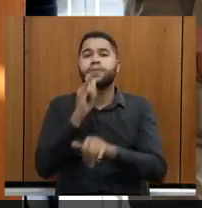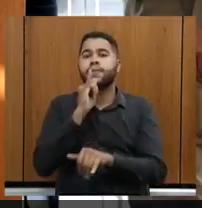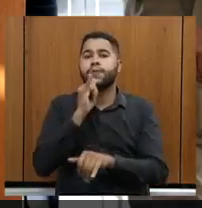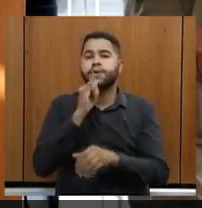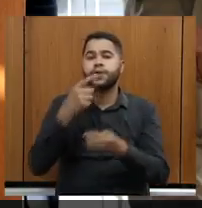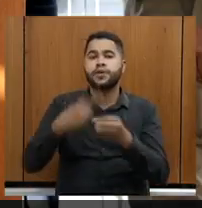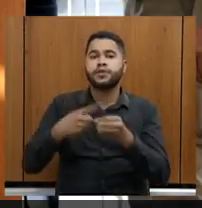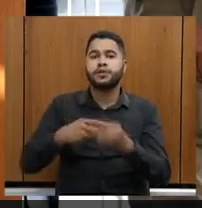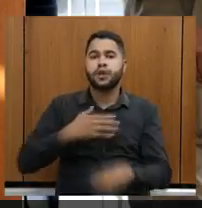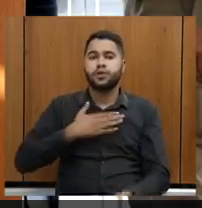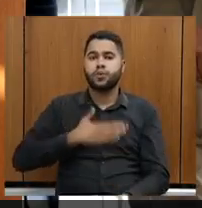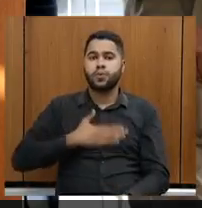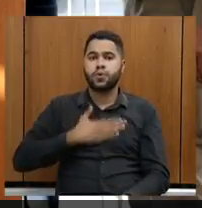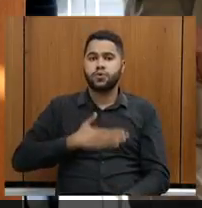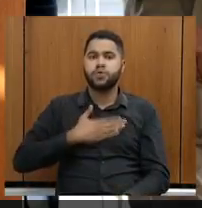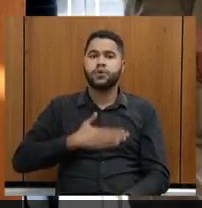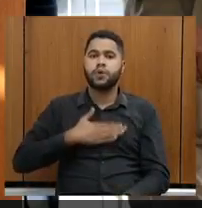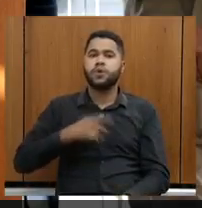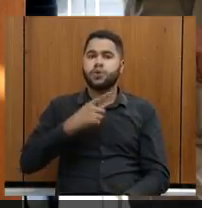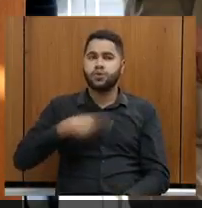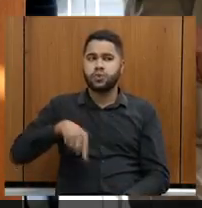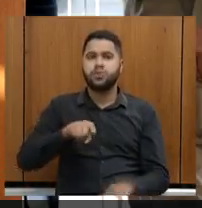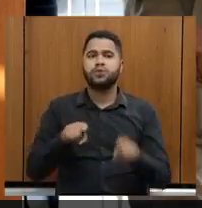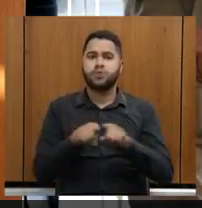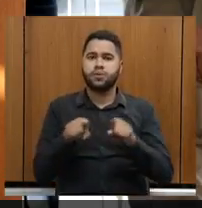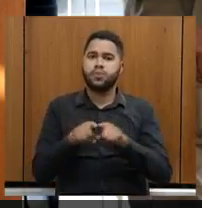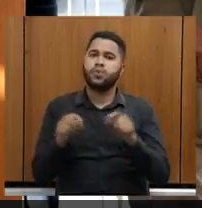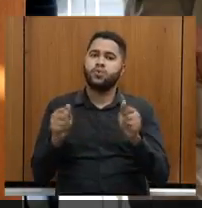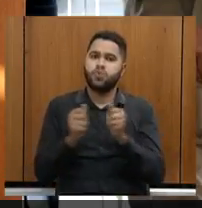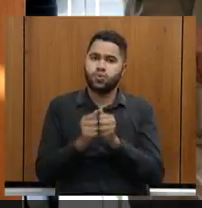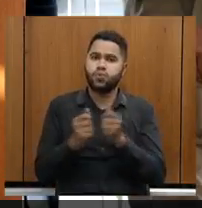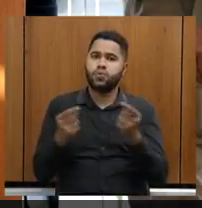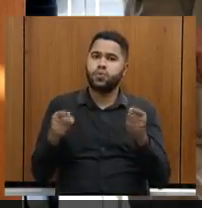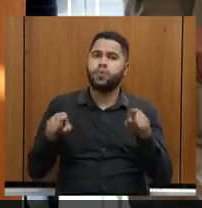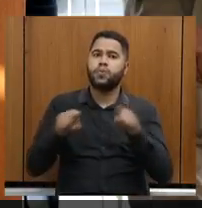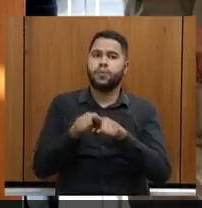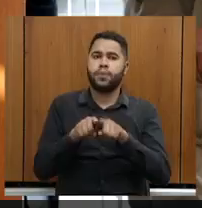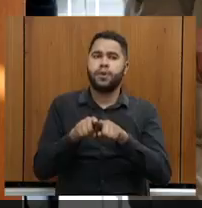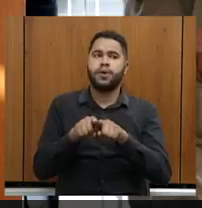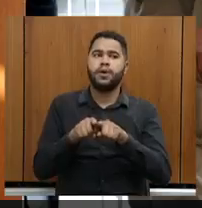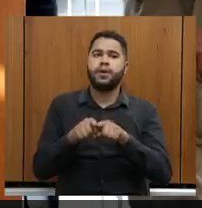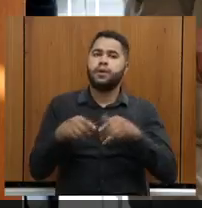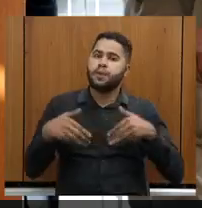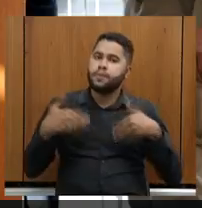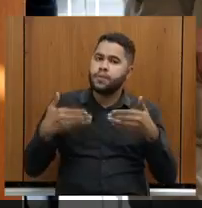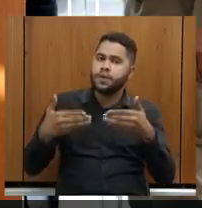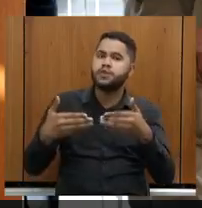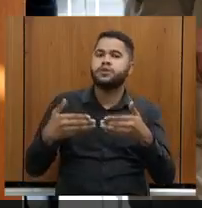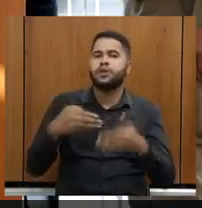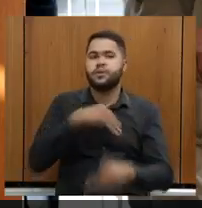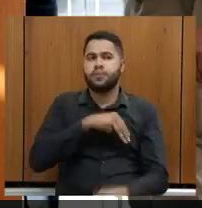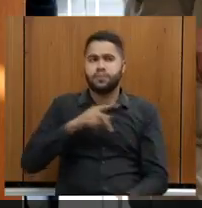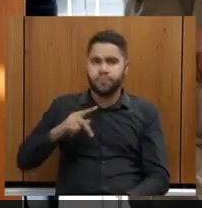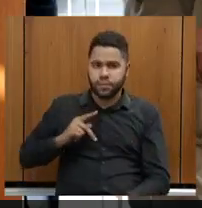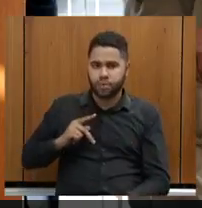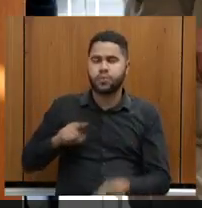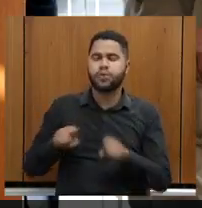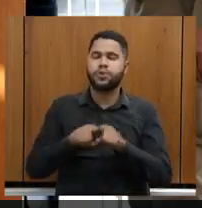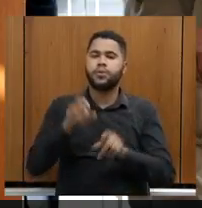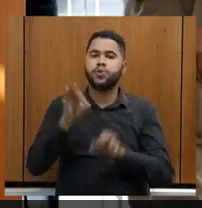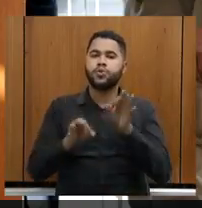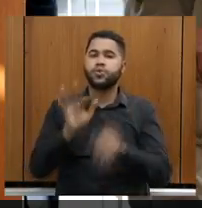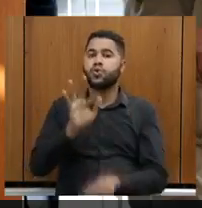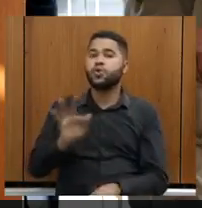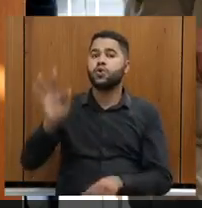cidade de Posto de Caldas, onde nós também, junto com a parceria com o Ministério Público e a Justiça Federal, nós